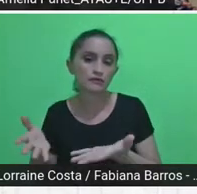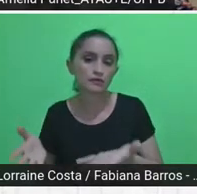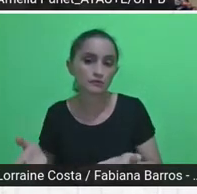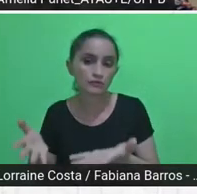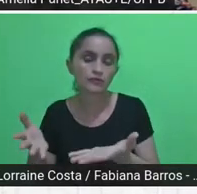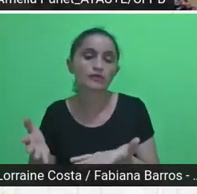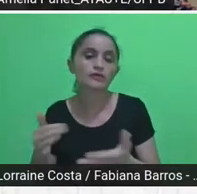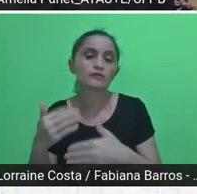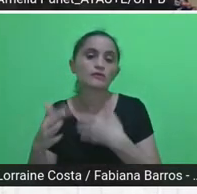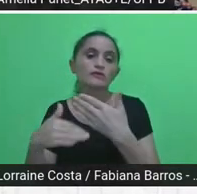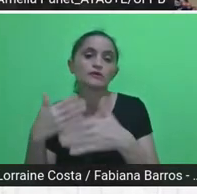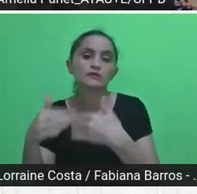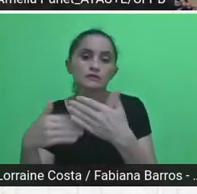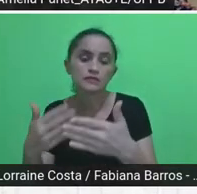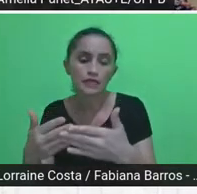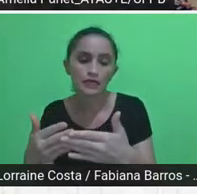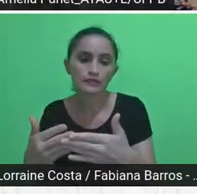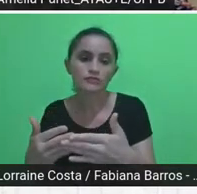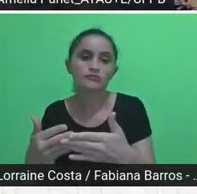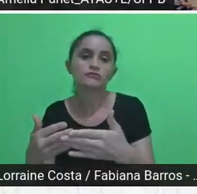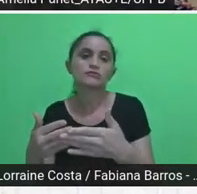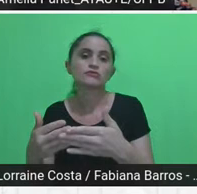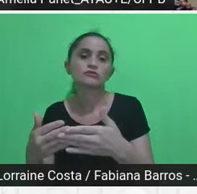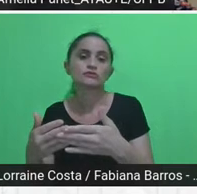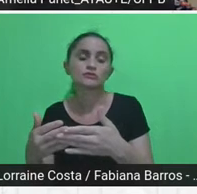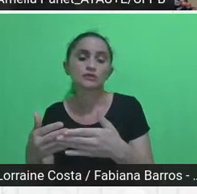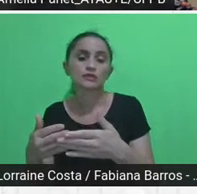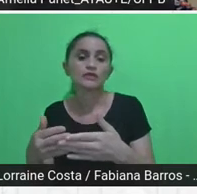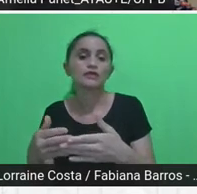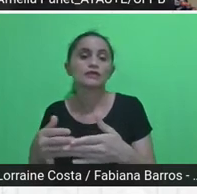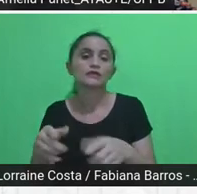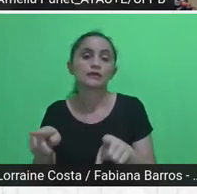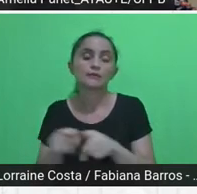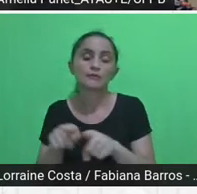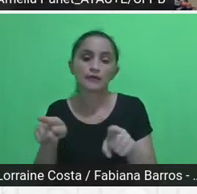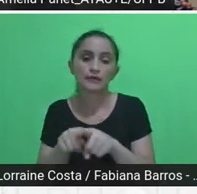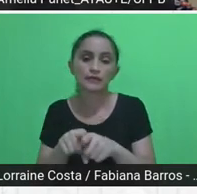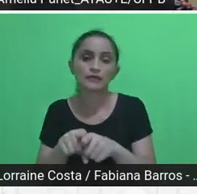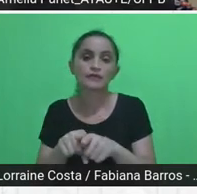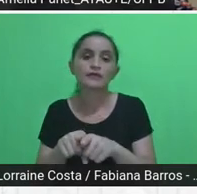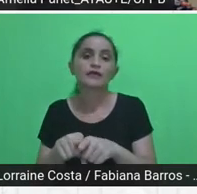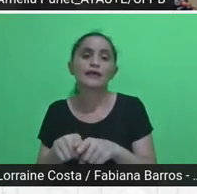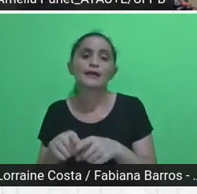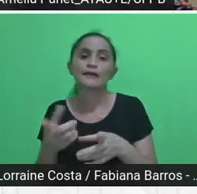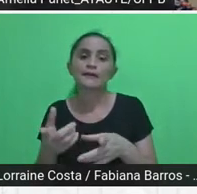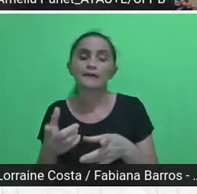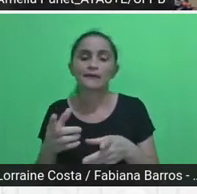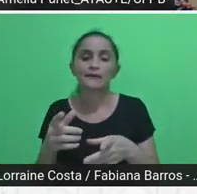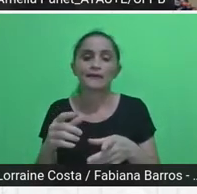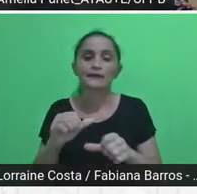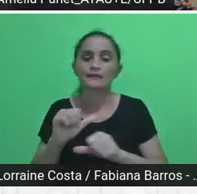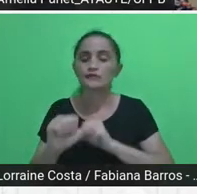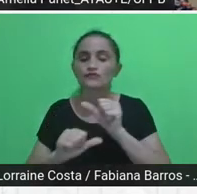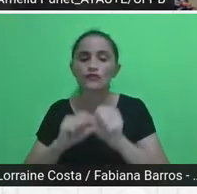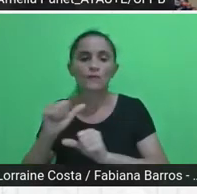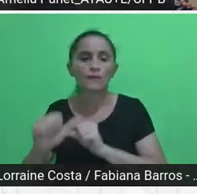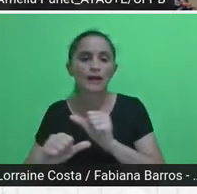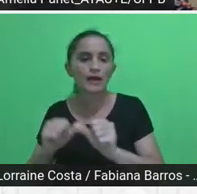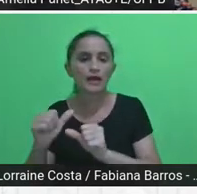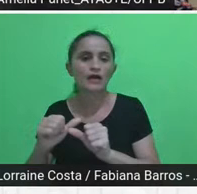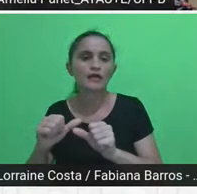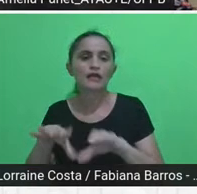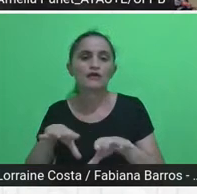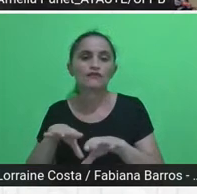território, desconstruindo um pouco a formação canônica do arquiteto urbanista e focando no território